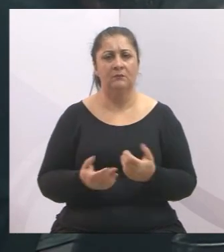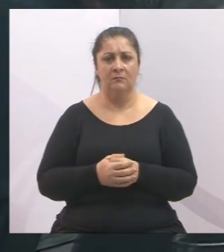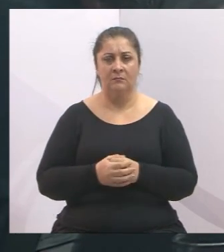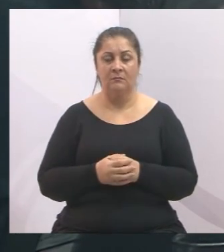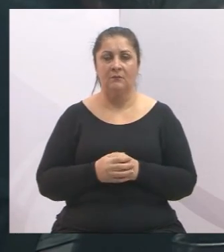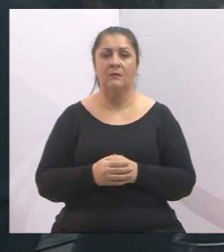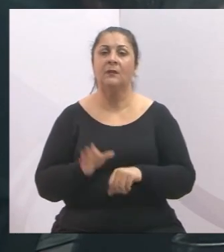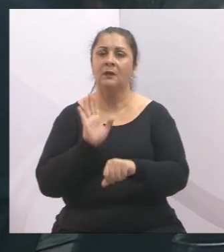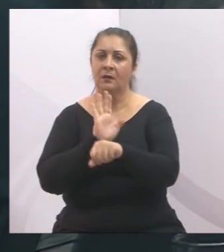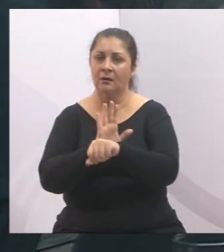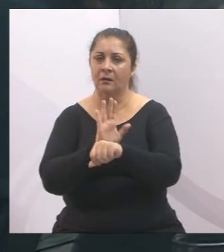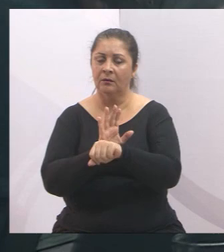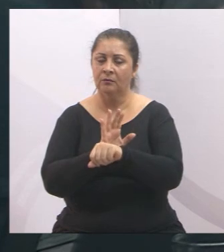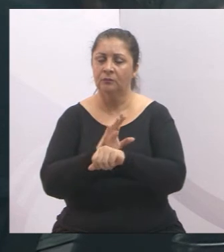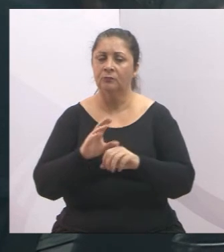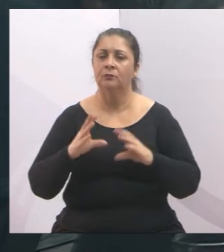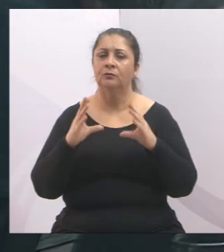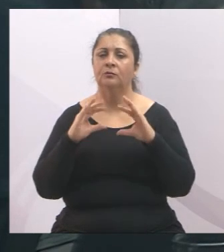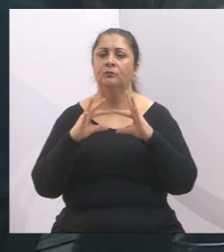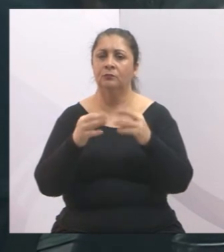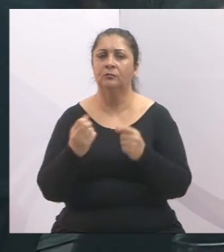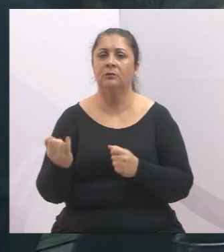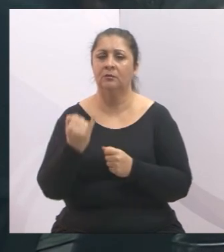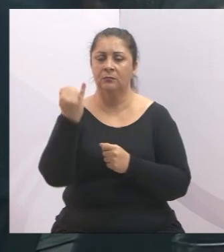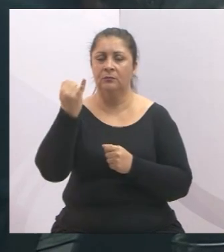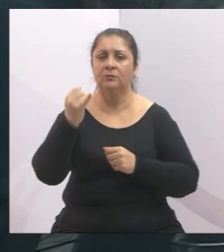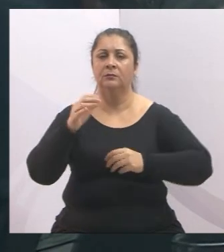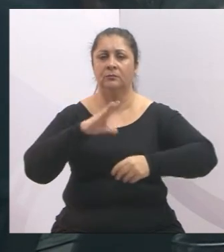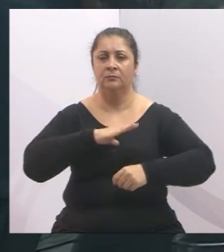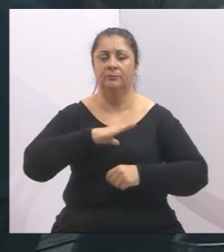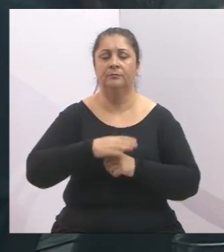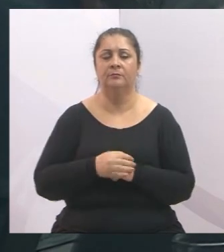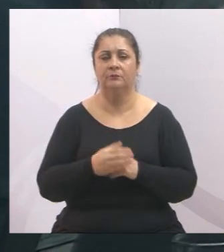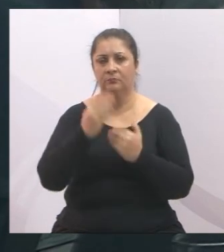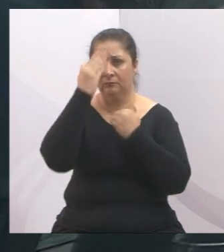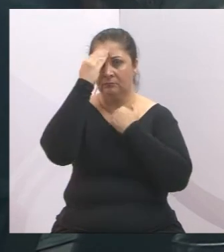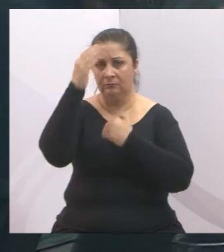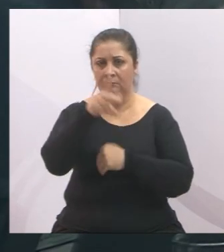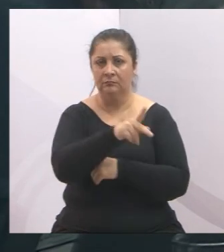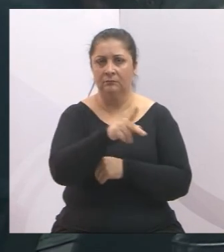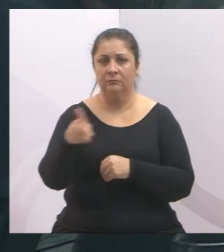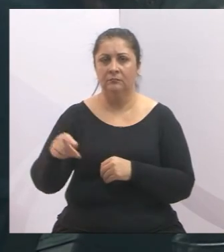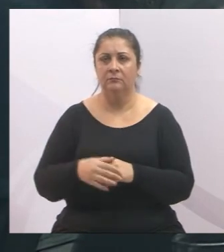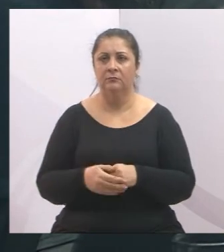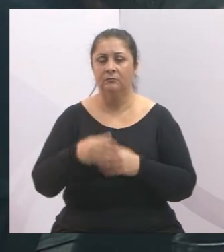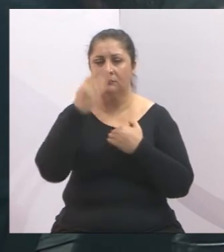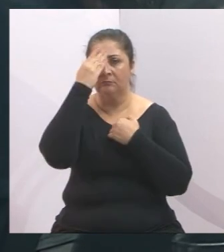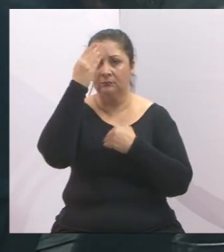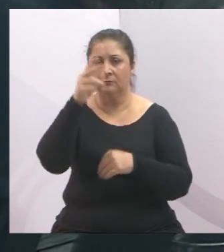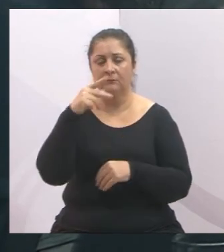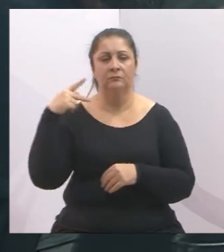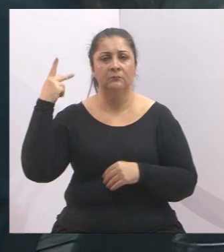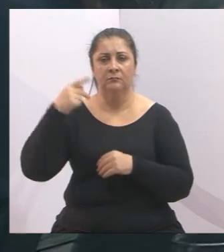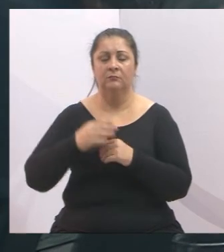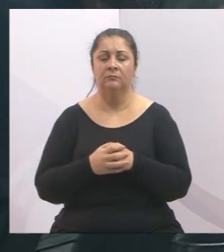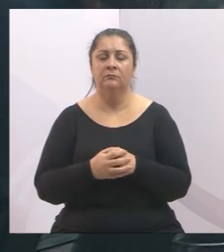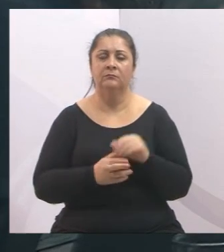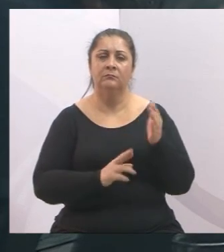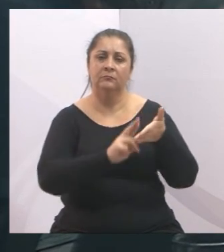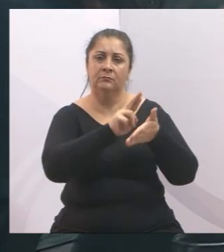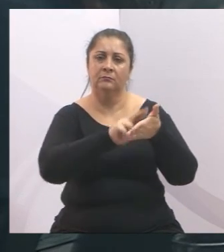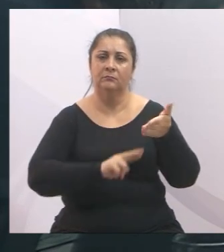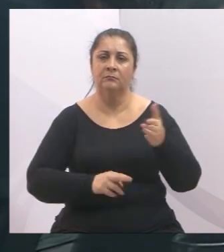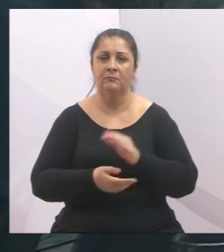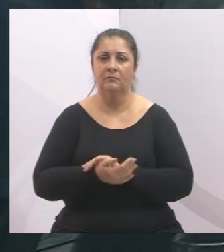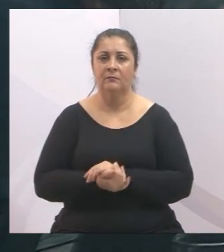efetivamente o interesse da nossa cidade. Muito obrigado, seu presidente, muito obrigado aos demais vereadores. Esse é o relatório da